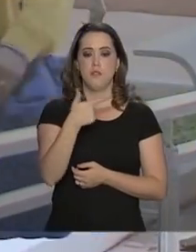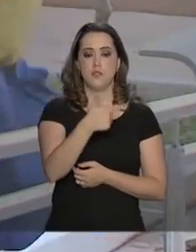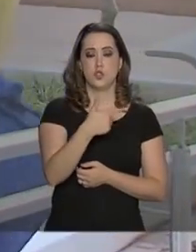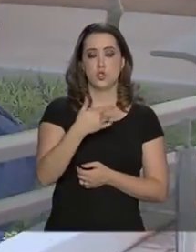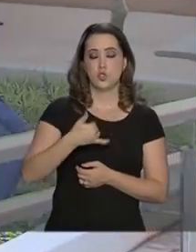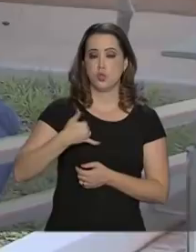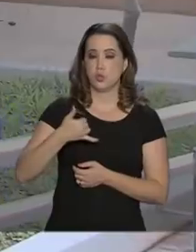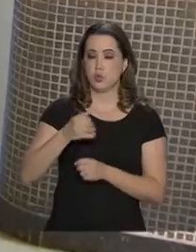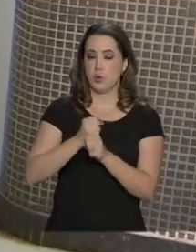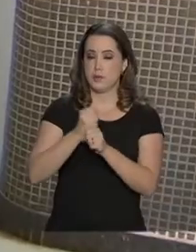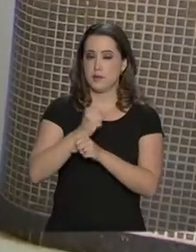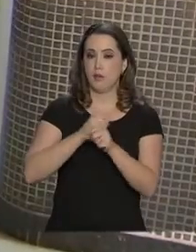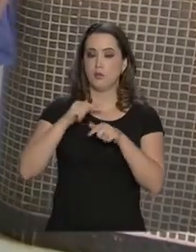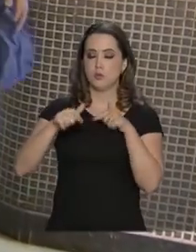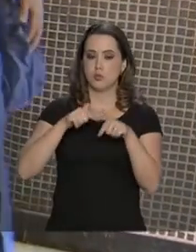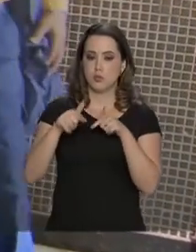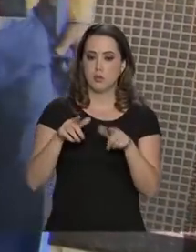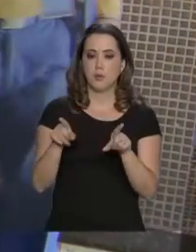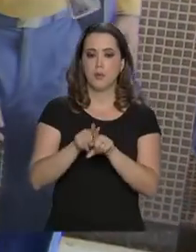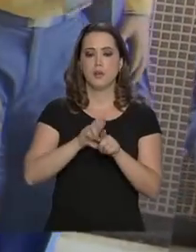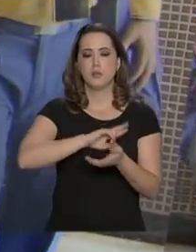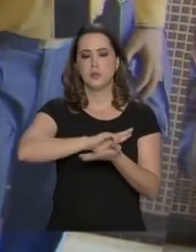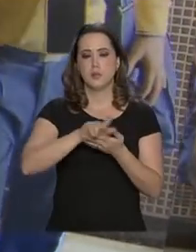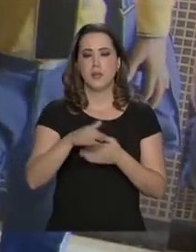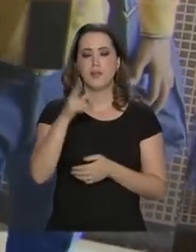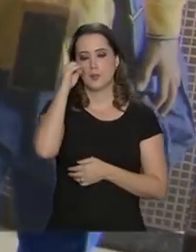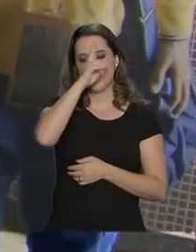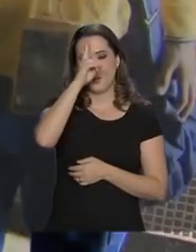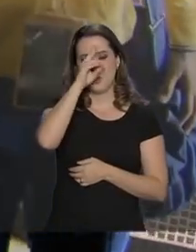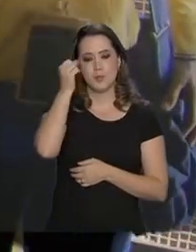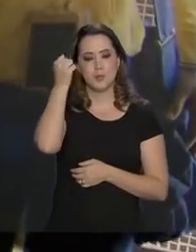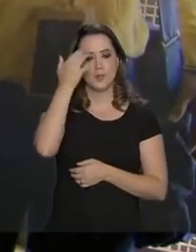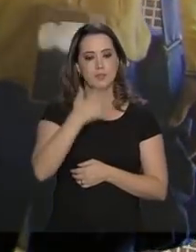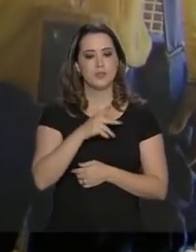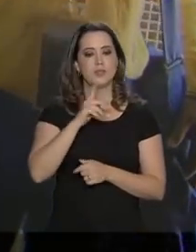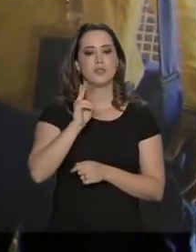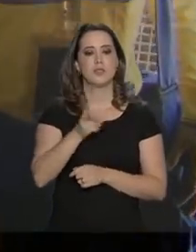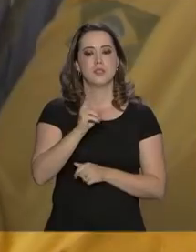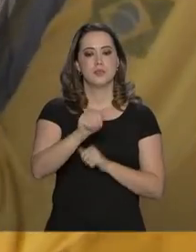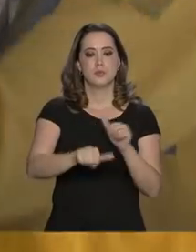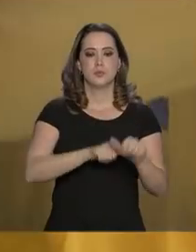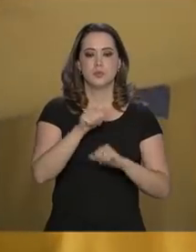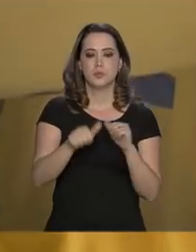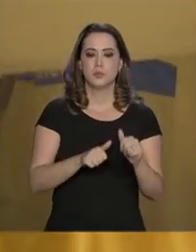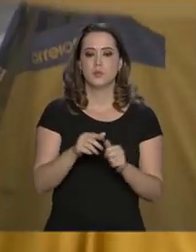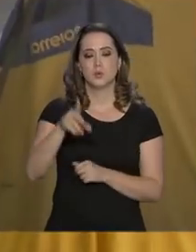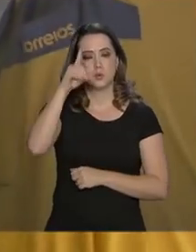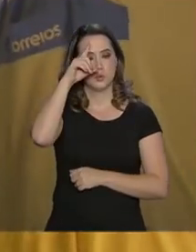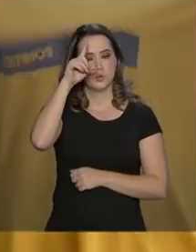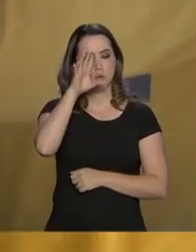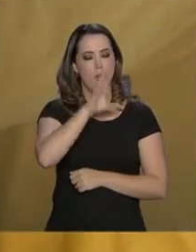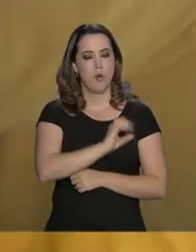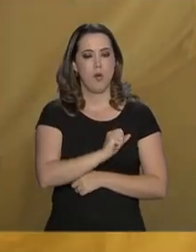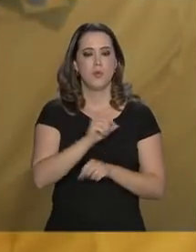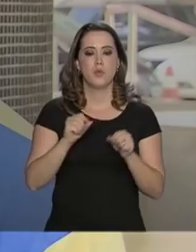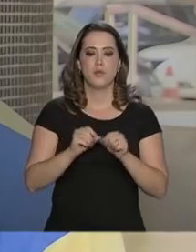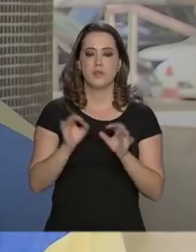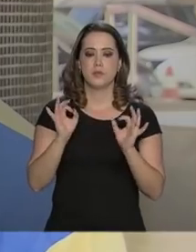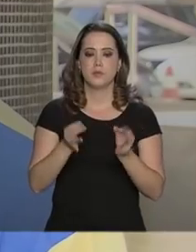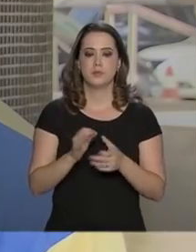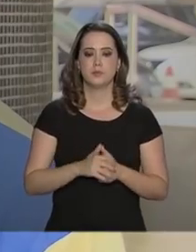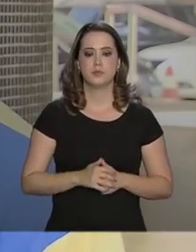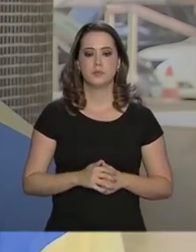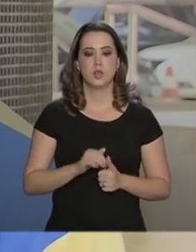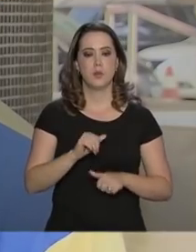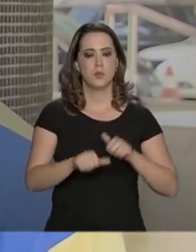anos de profissão, além de muita história para contar, ele renova todos os dias o amor pelo que faz. Um